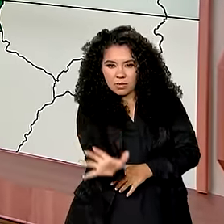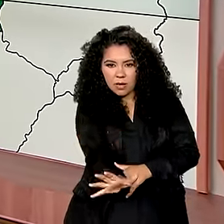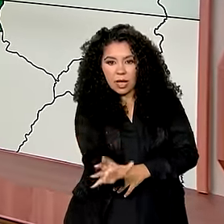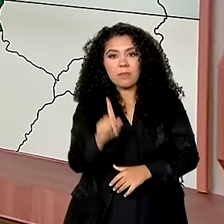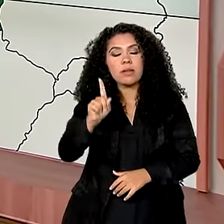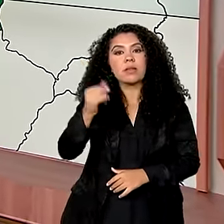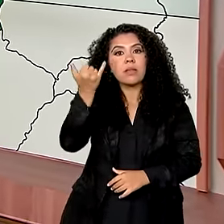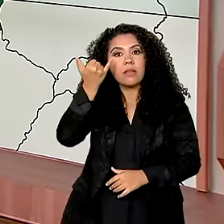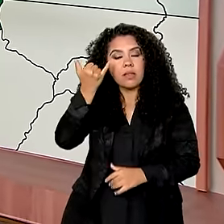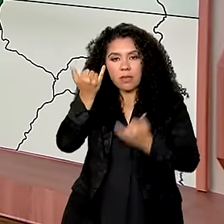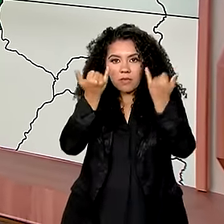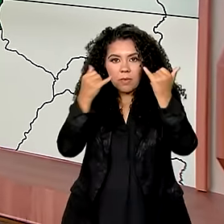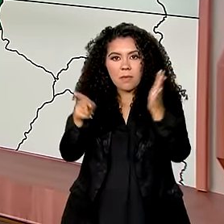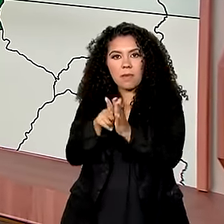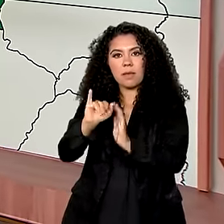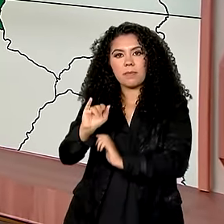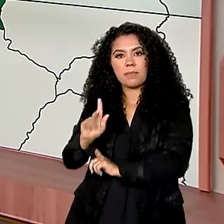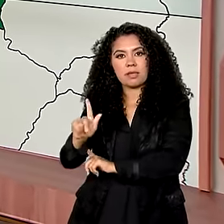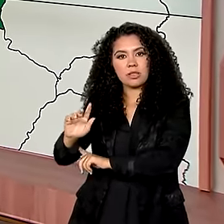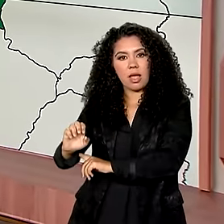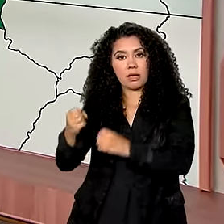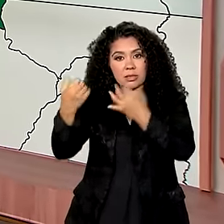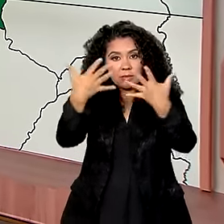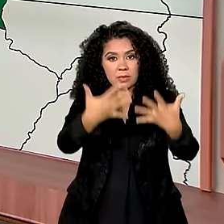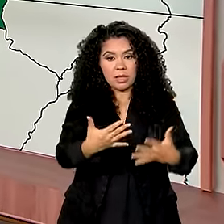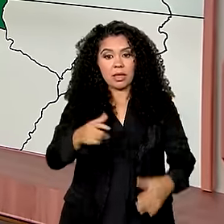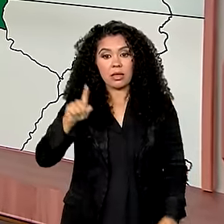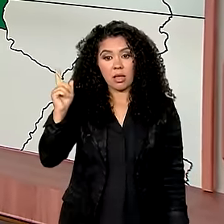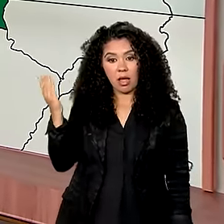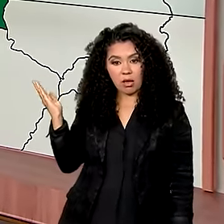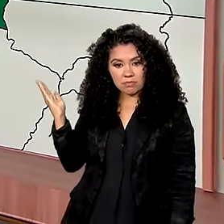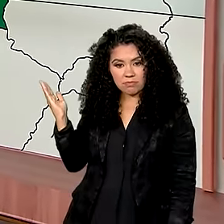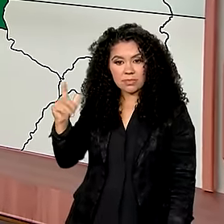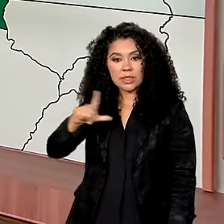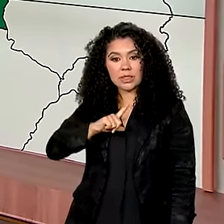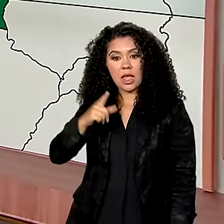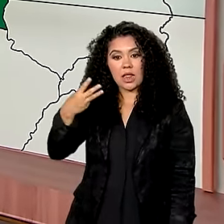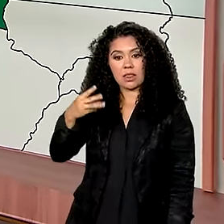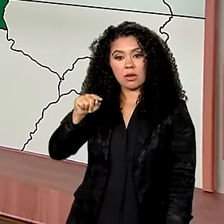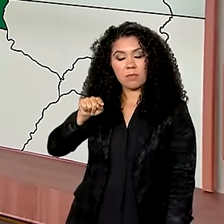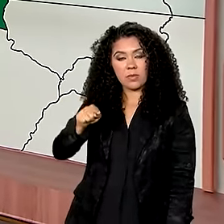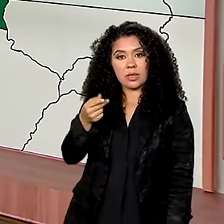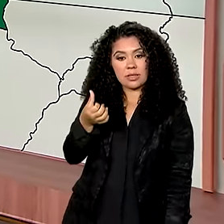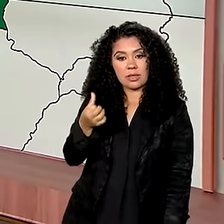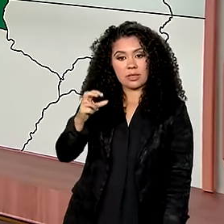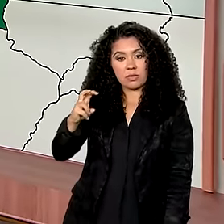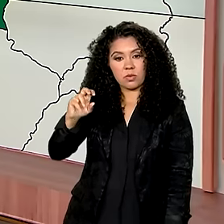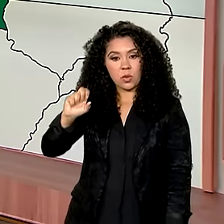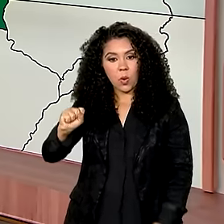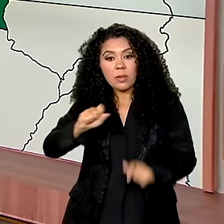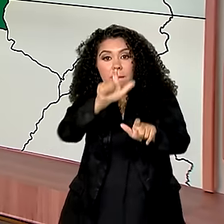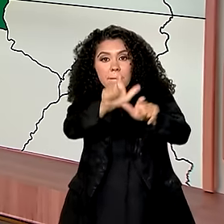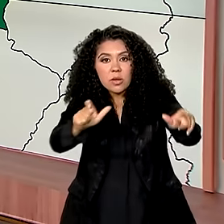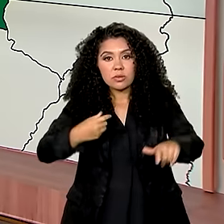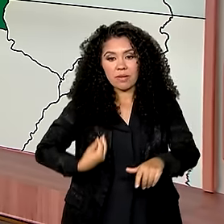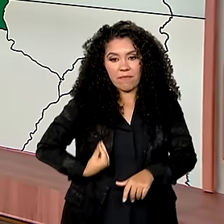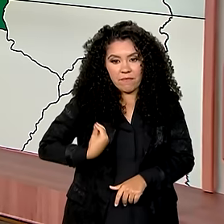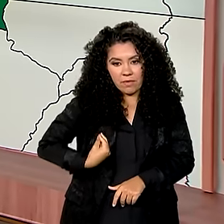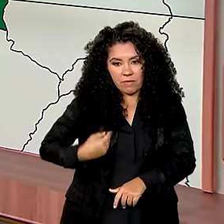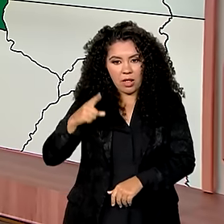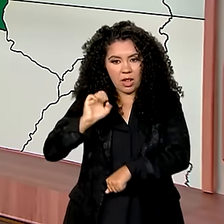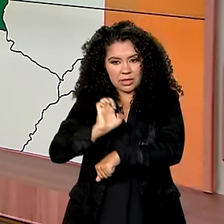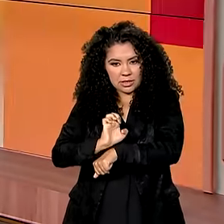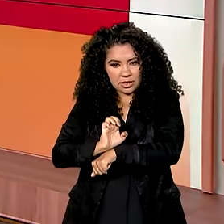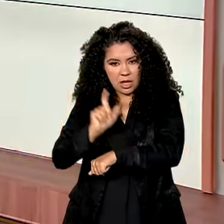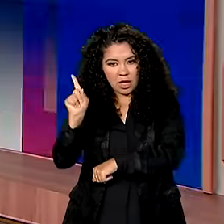IBGE, Mato Grosso, tem mais aí, você pode conferir, 3 milhões e meio de habitantes. E como destaque, a gente